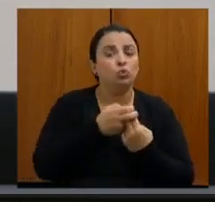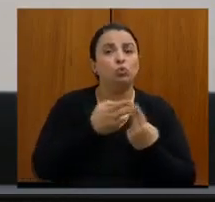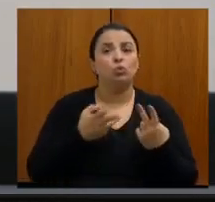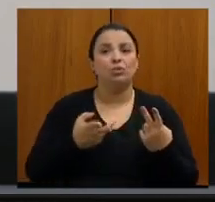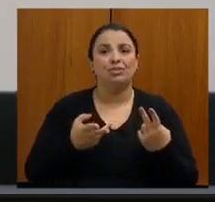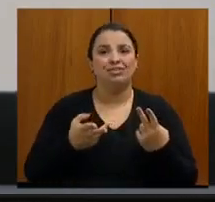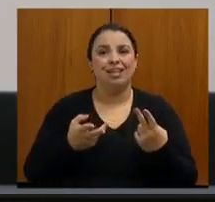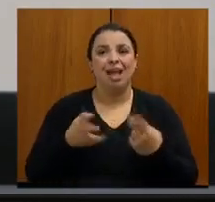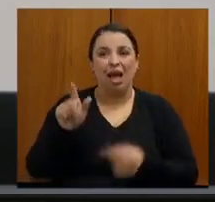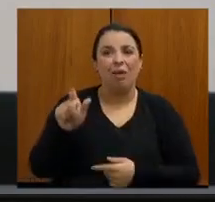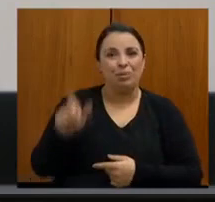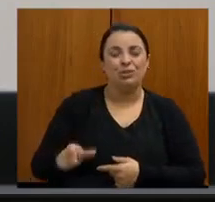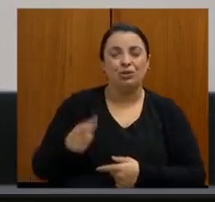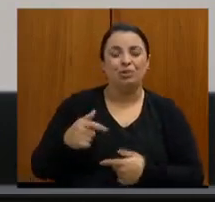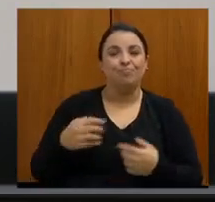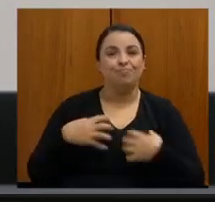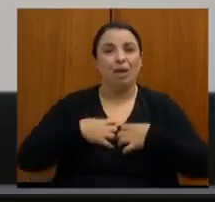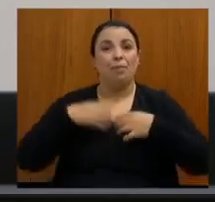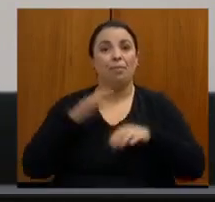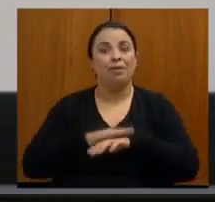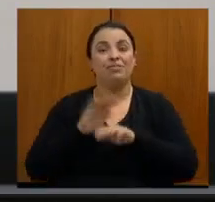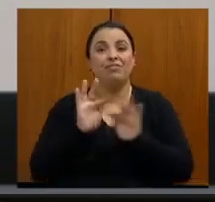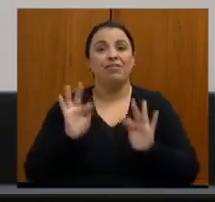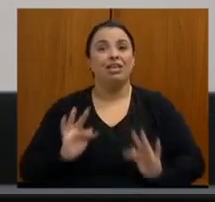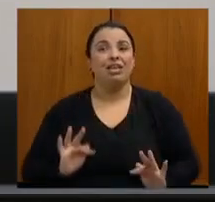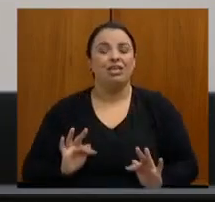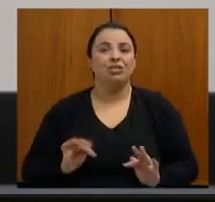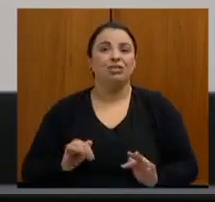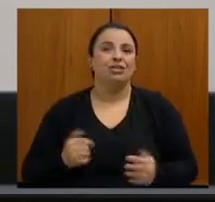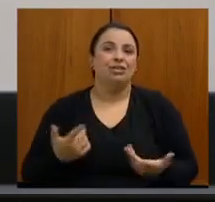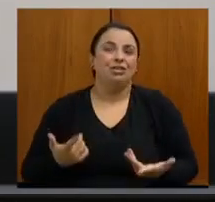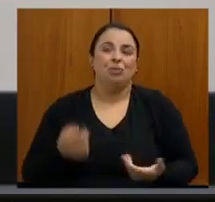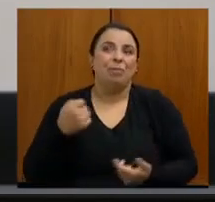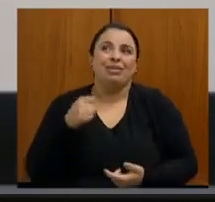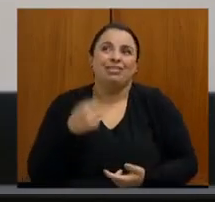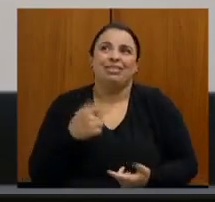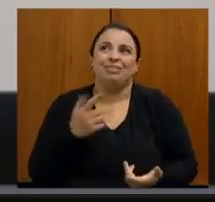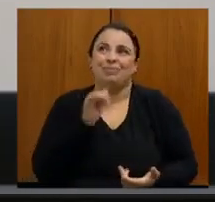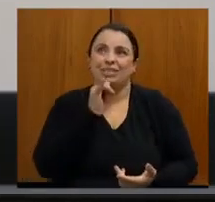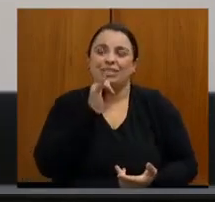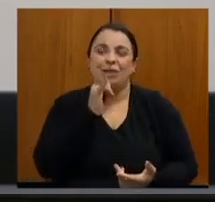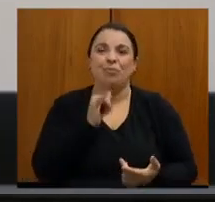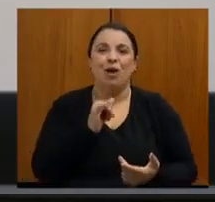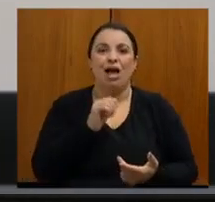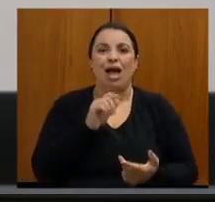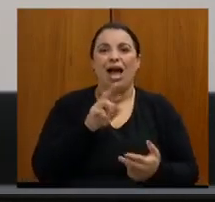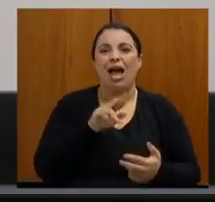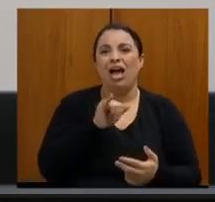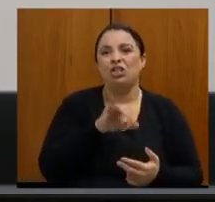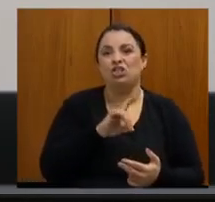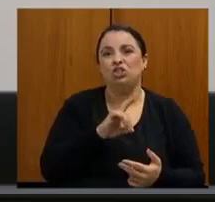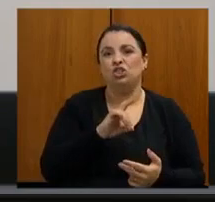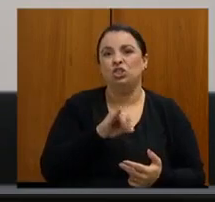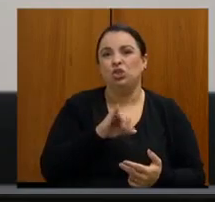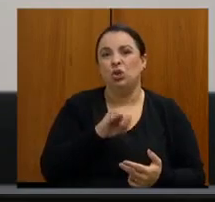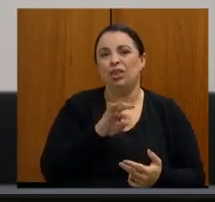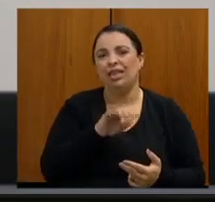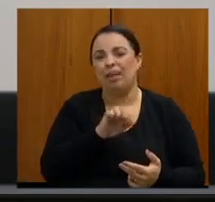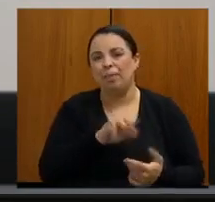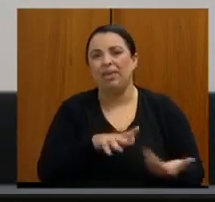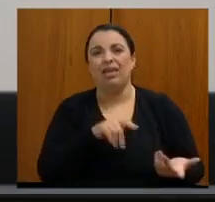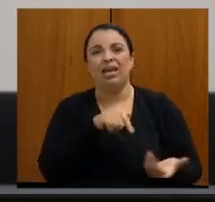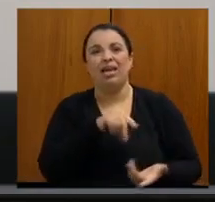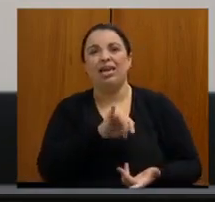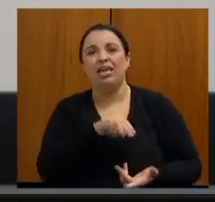acaba sendo curado sem submeter tratamentos mais agressivos, como radioterapia e quimioterapia. Então, eu acho que nós estamos perdendo a